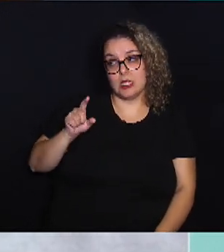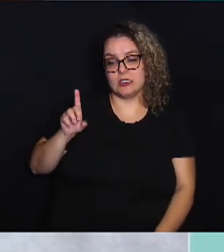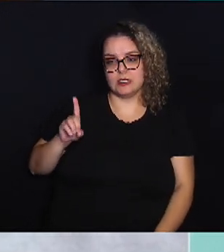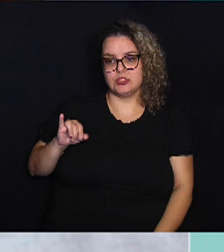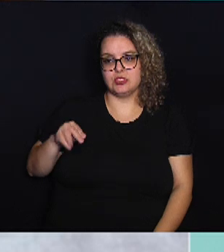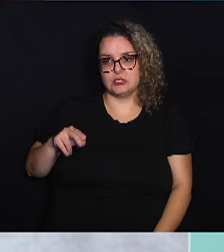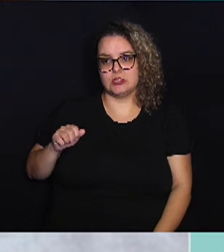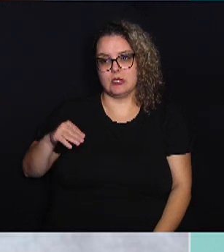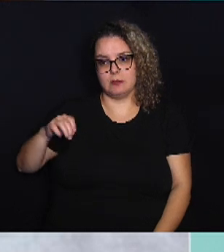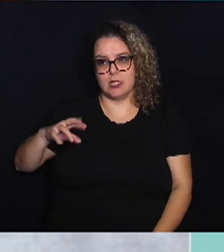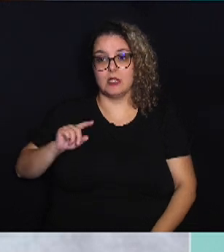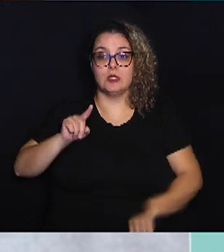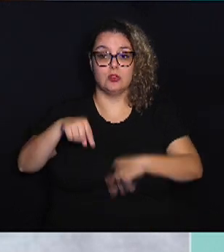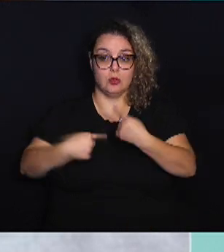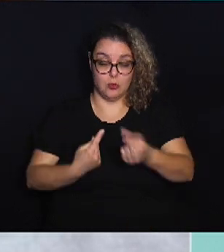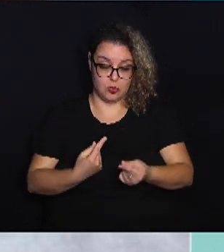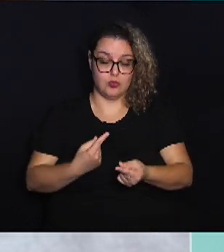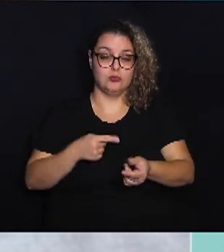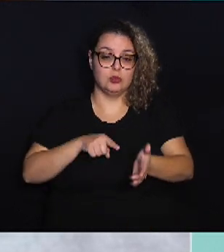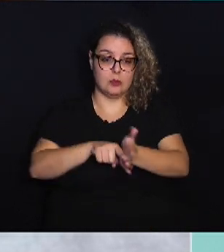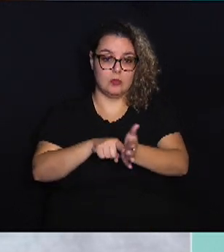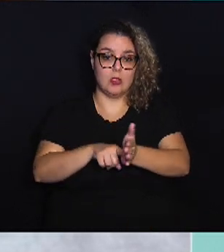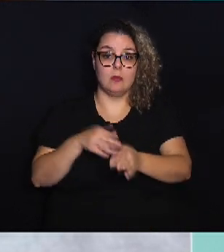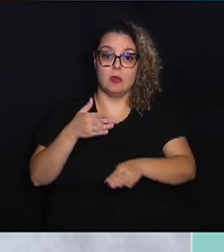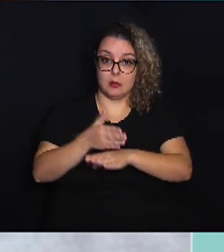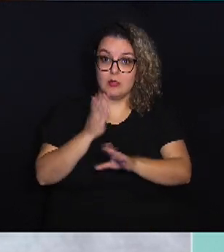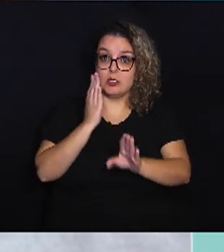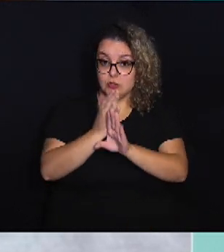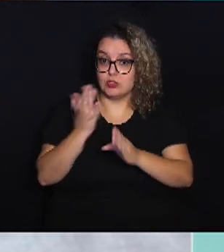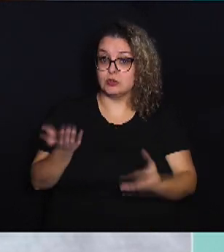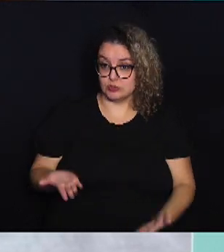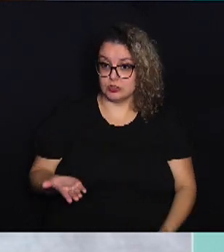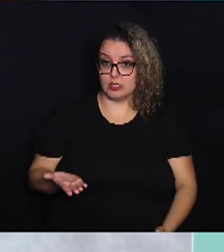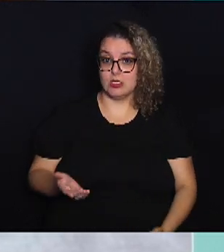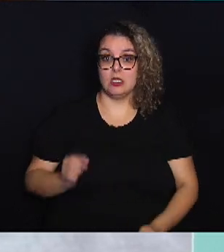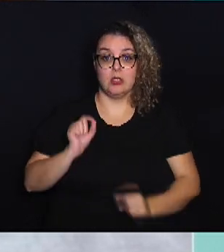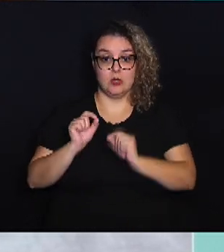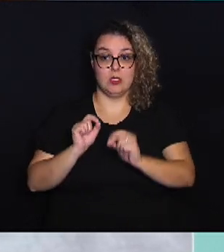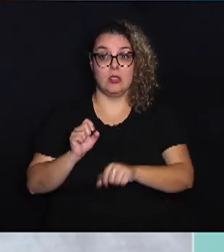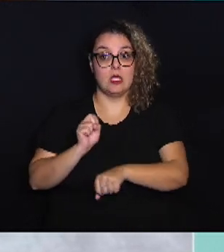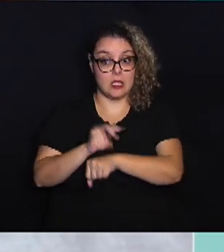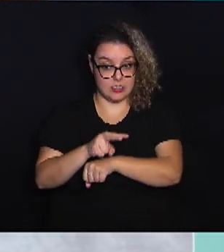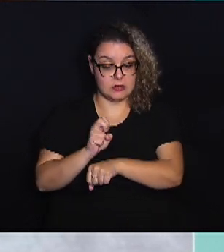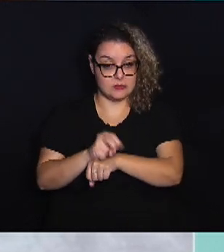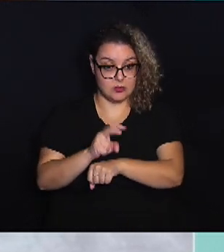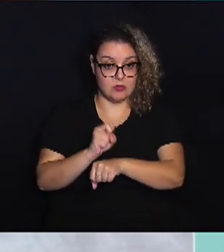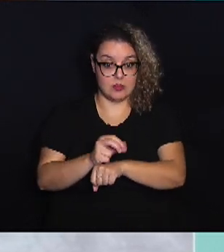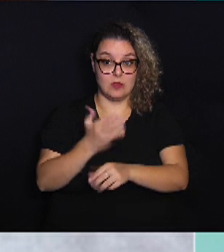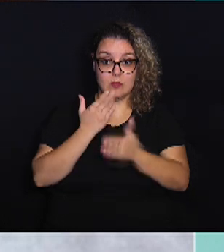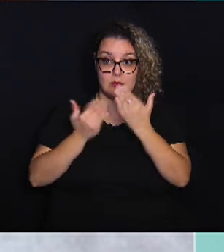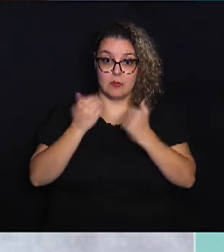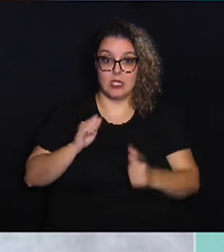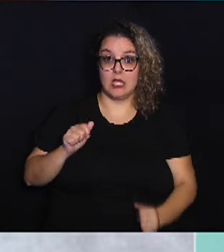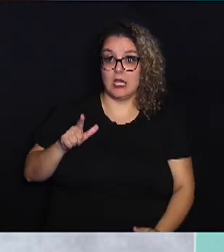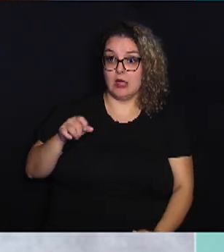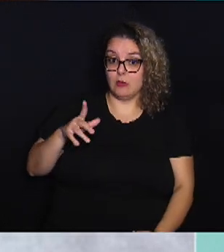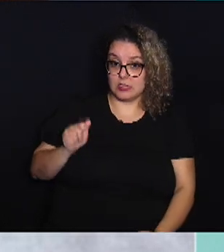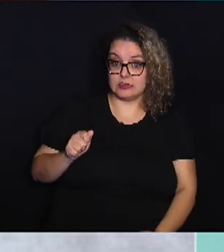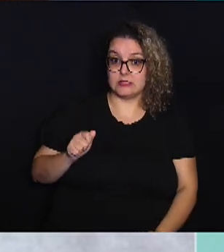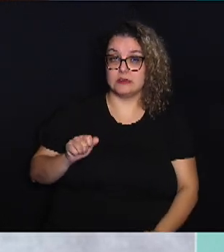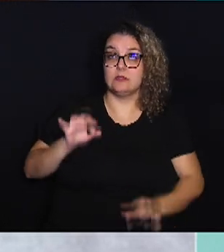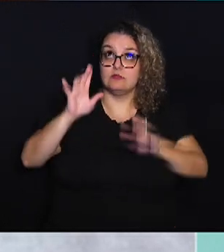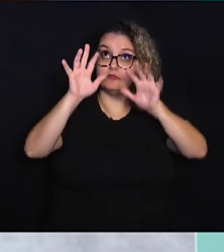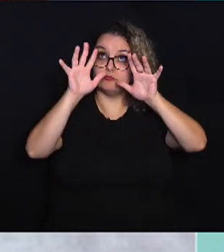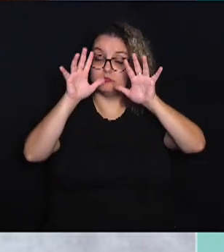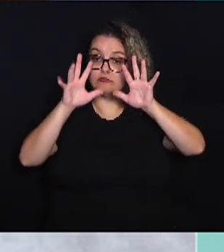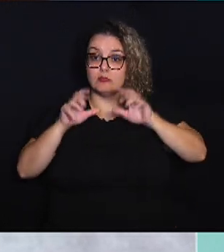e de outros pesquisadores que participaram da descoberta, é de que esses vírus se alimentam de algas da neve e podem